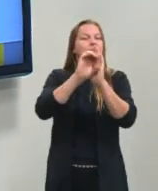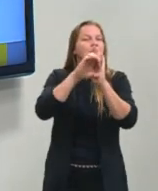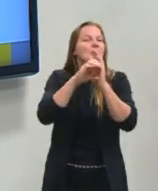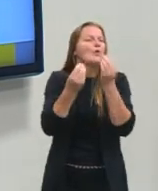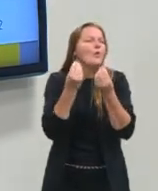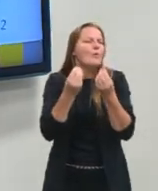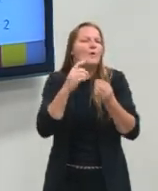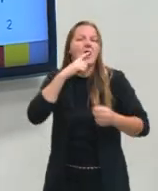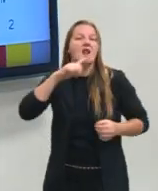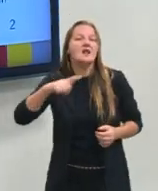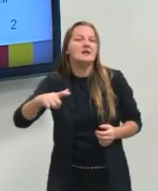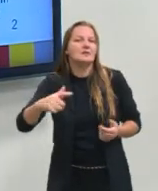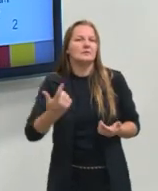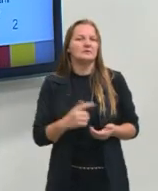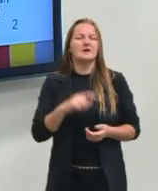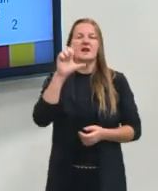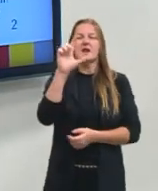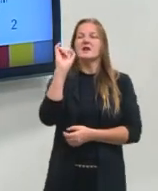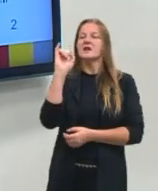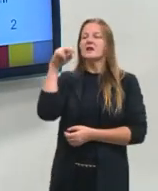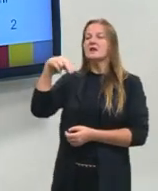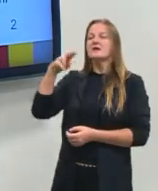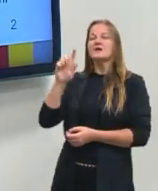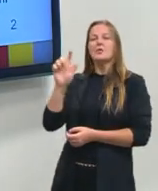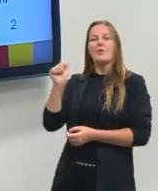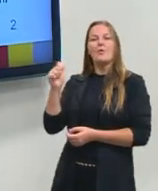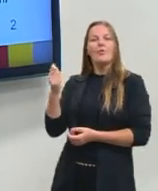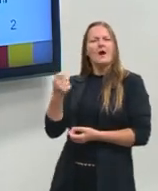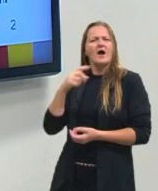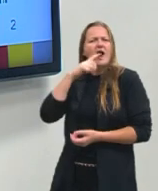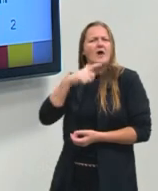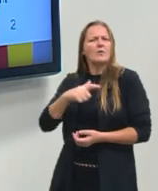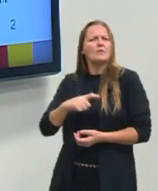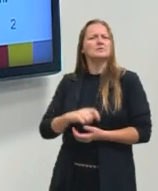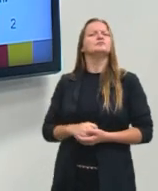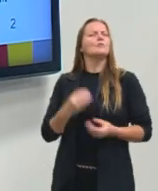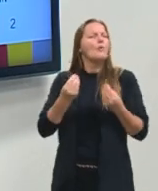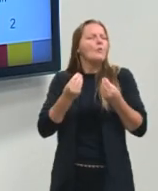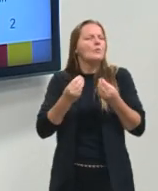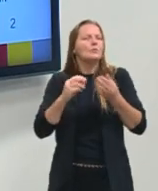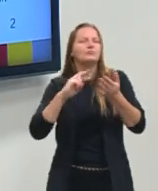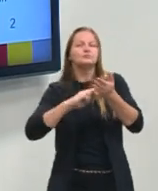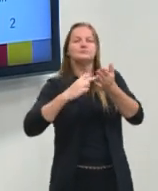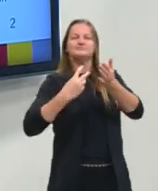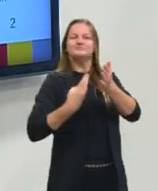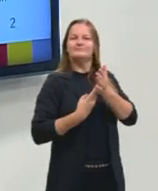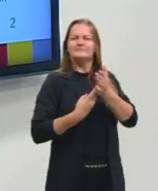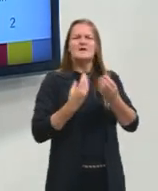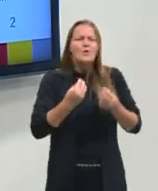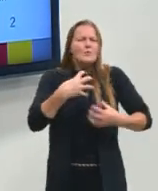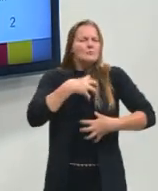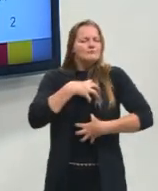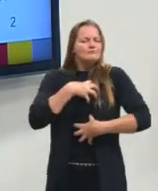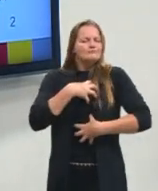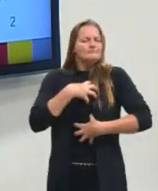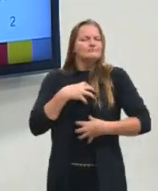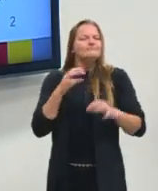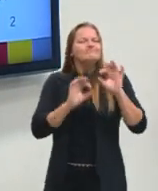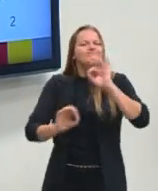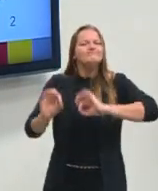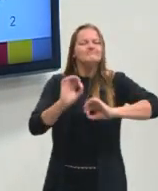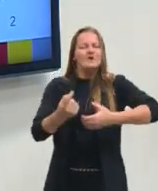gente pode dizer que aquele conceito de língua, o nosso idioma, ele produz significado? De que maneira a gente se